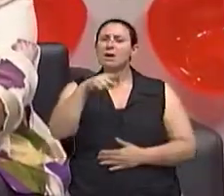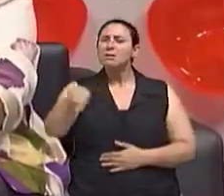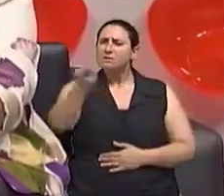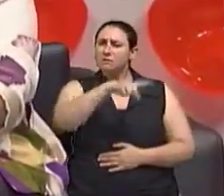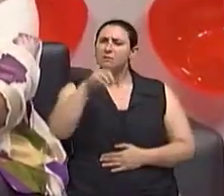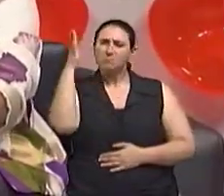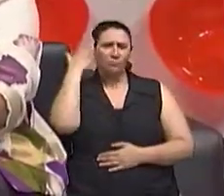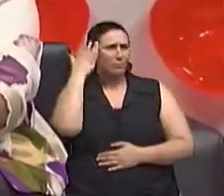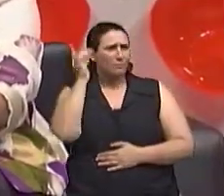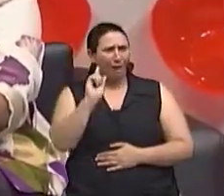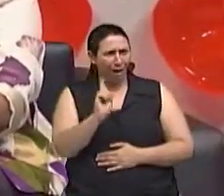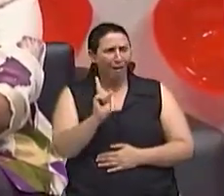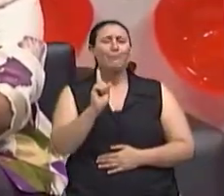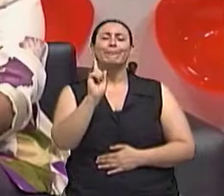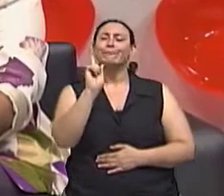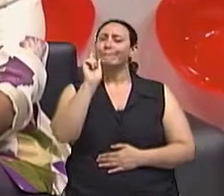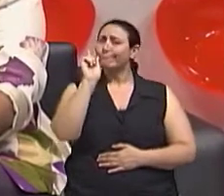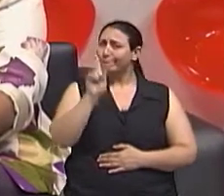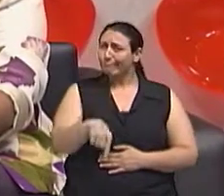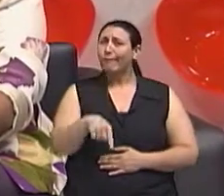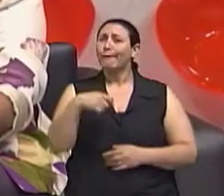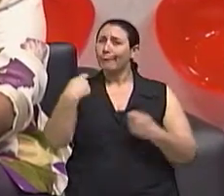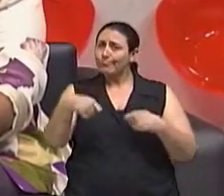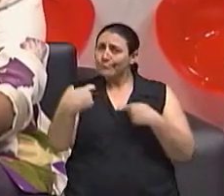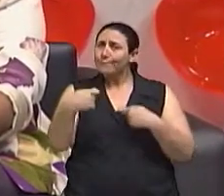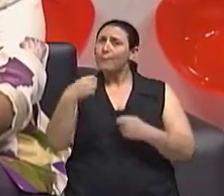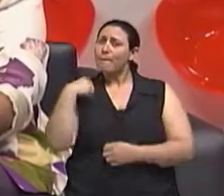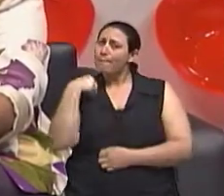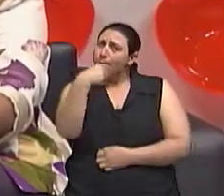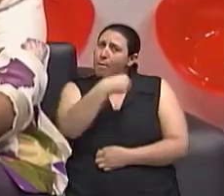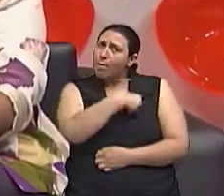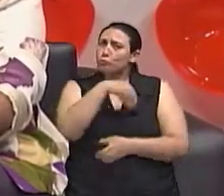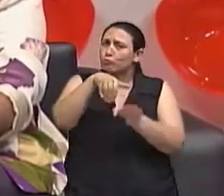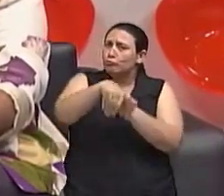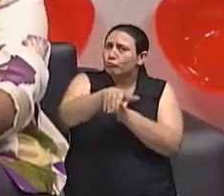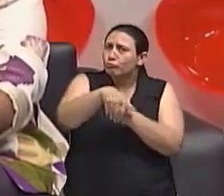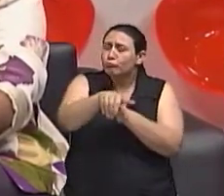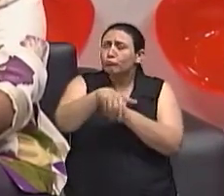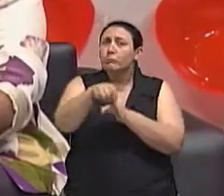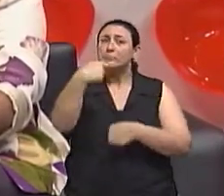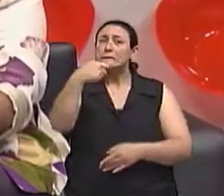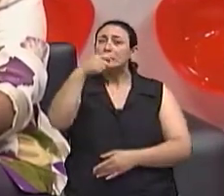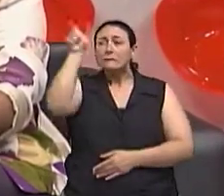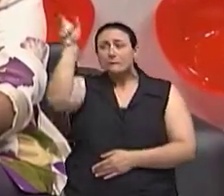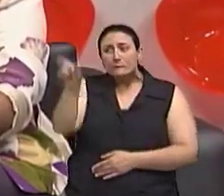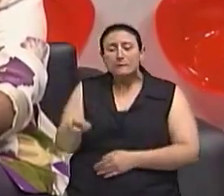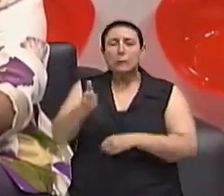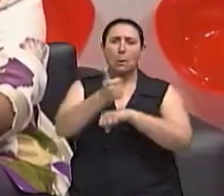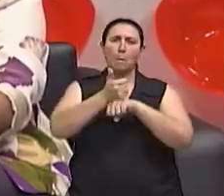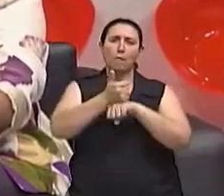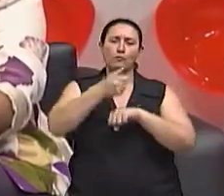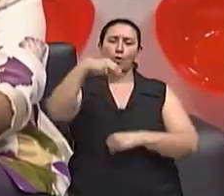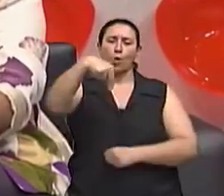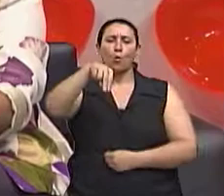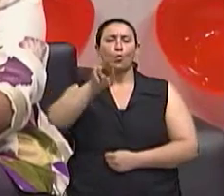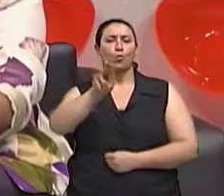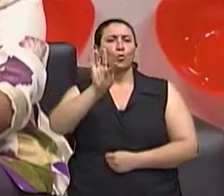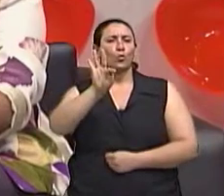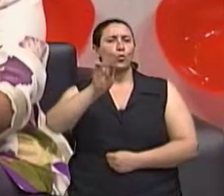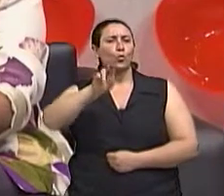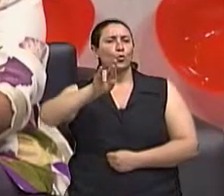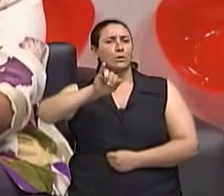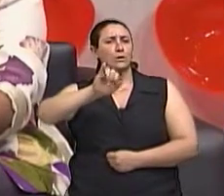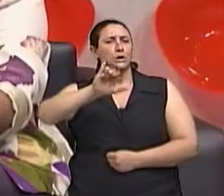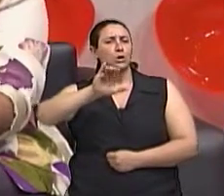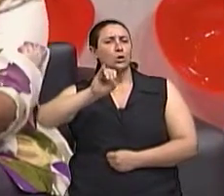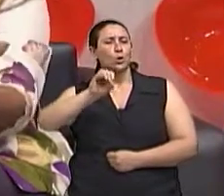não sabe que é preciso a orientação de um médico ou nutricionista para o uso correto desses suplementos